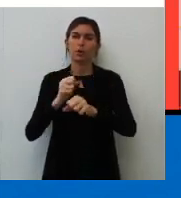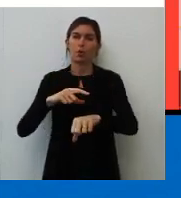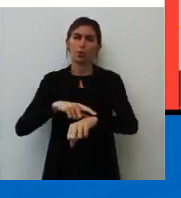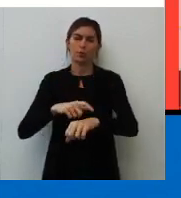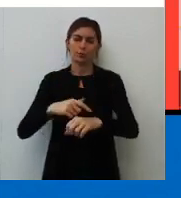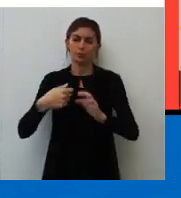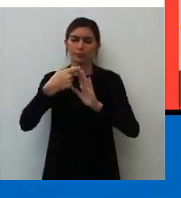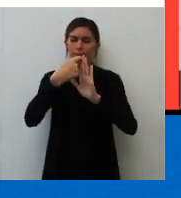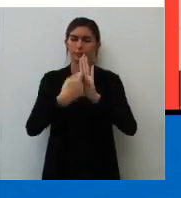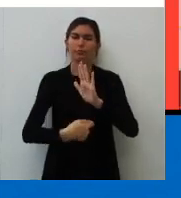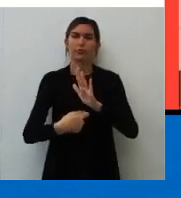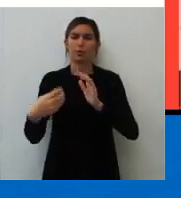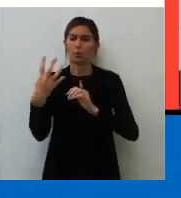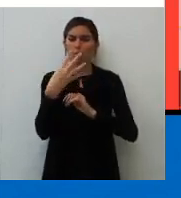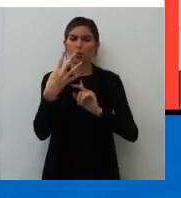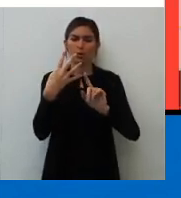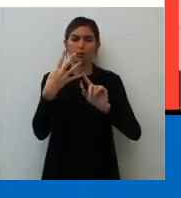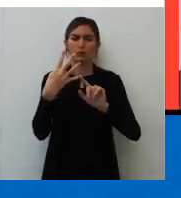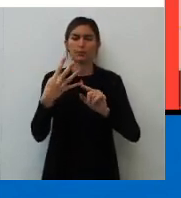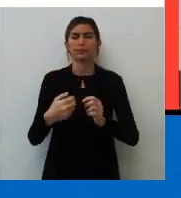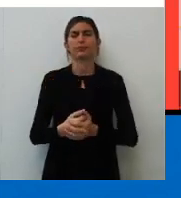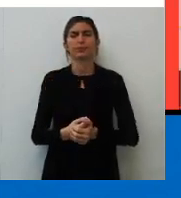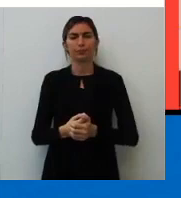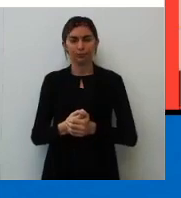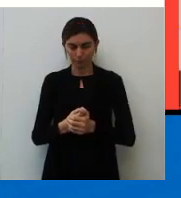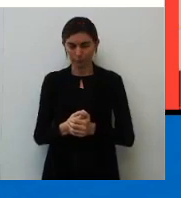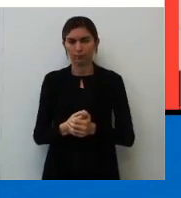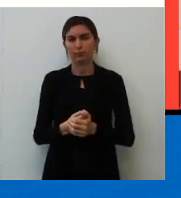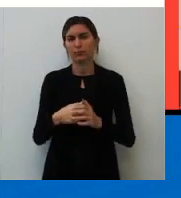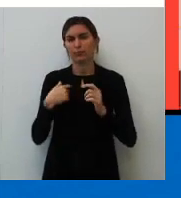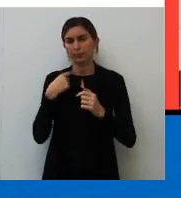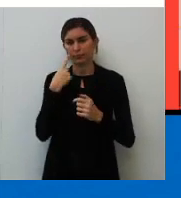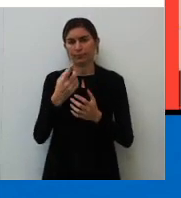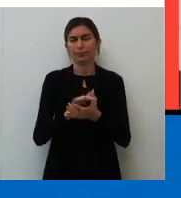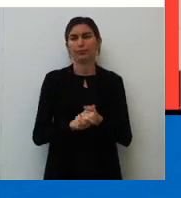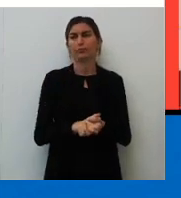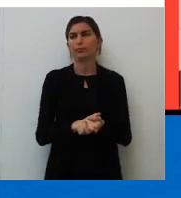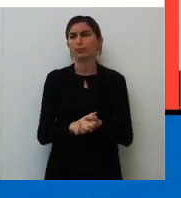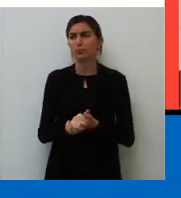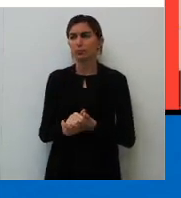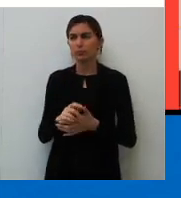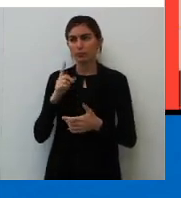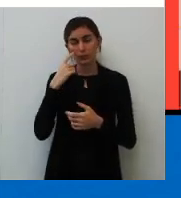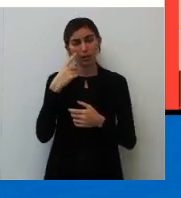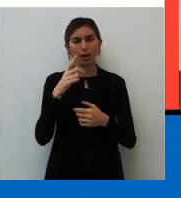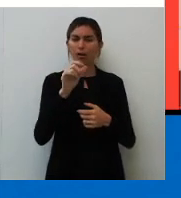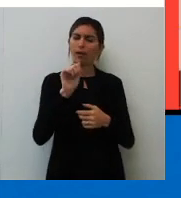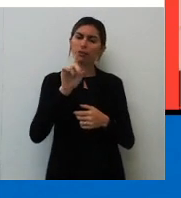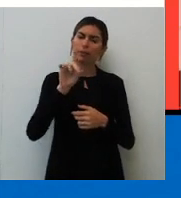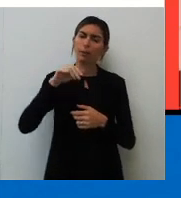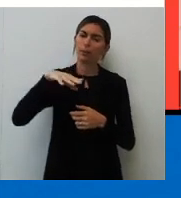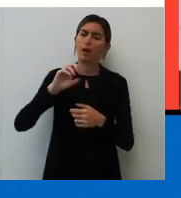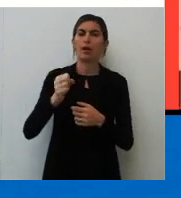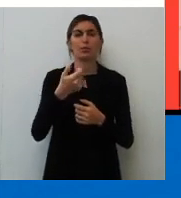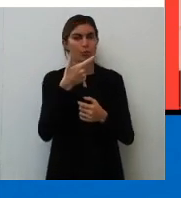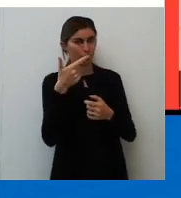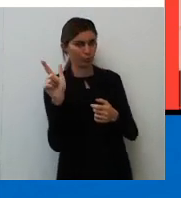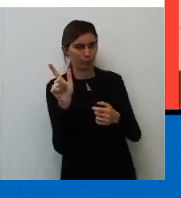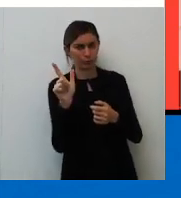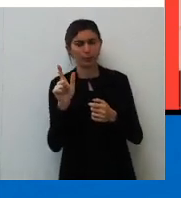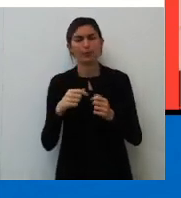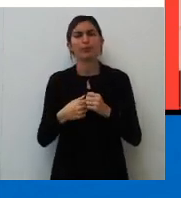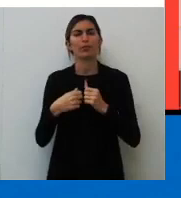hora lá da nossa quarta competência. Tá bom? Deixa eu andar aqui. Ó, ademais, outro fator a